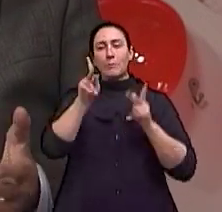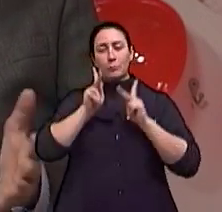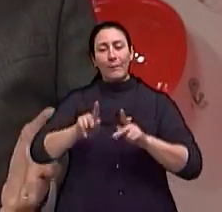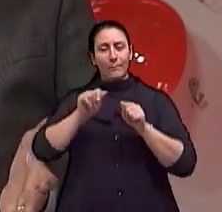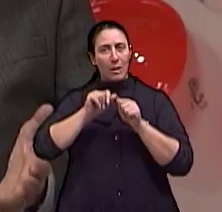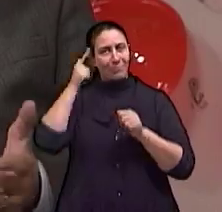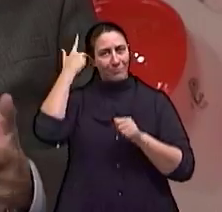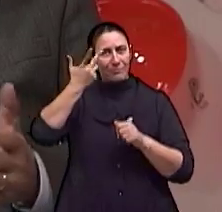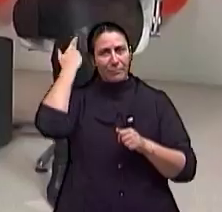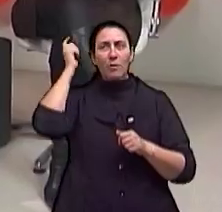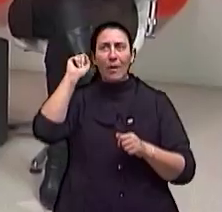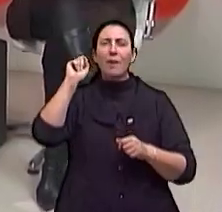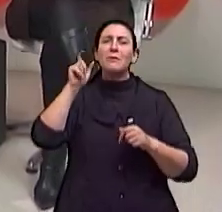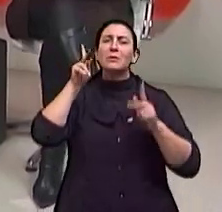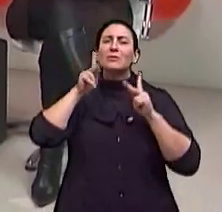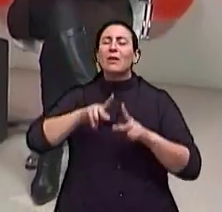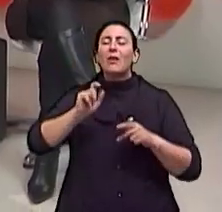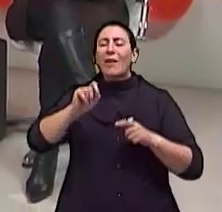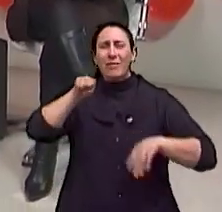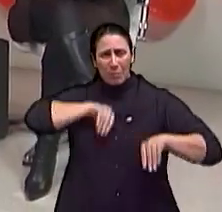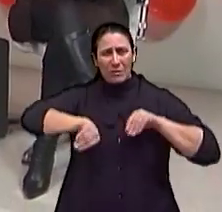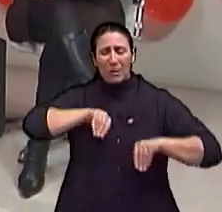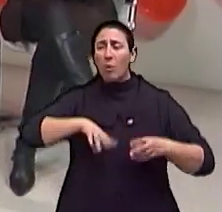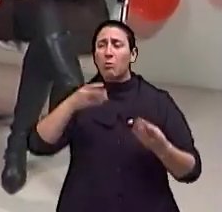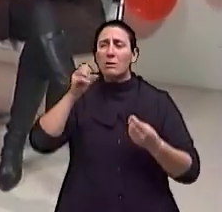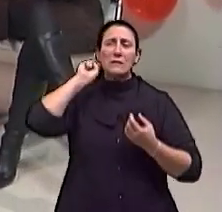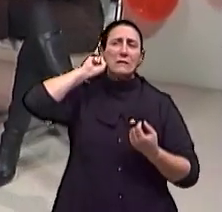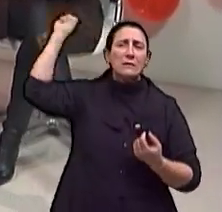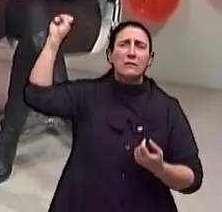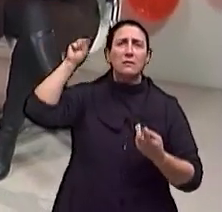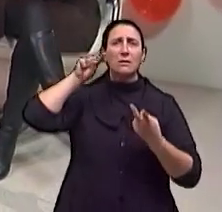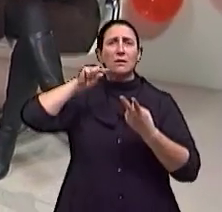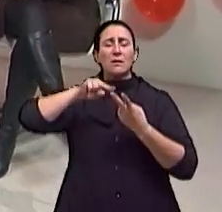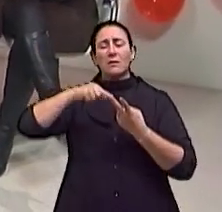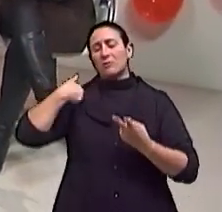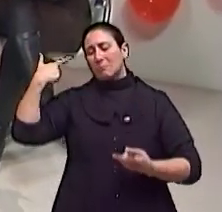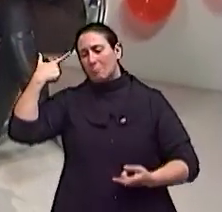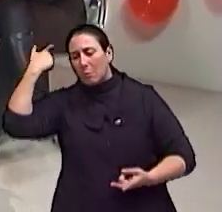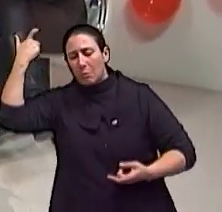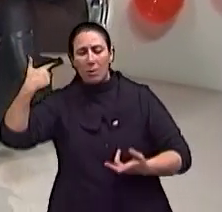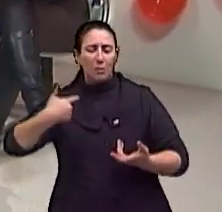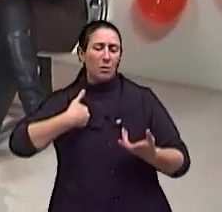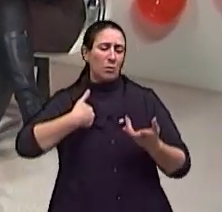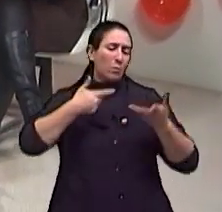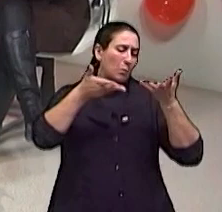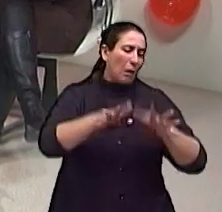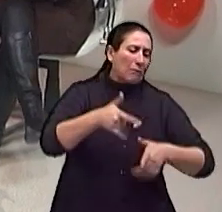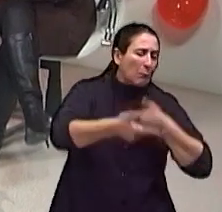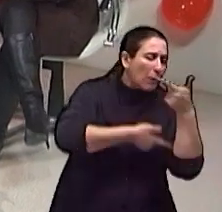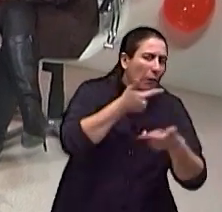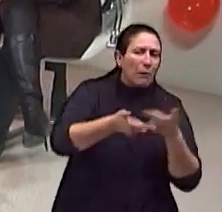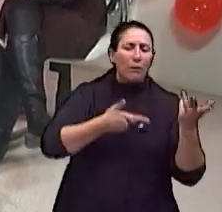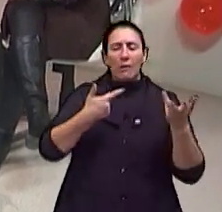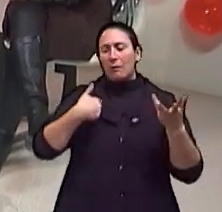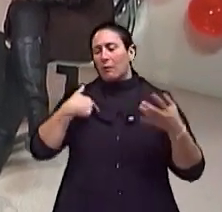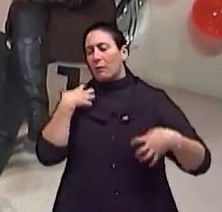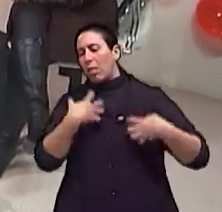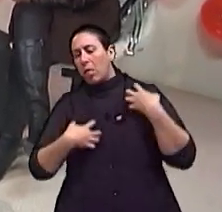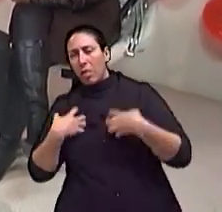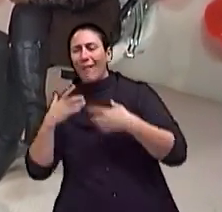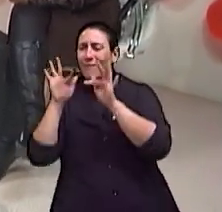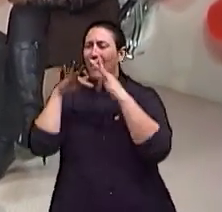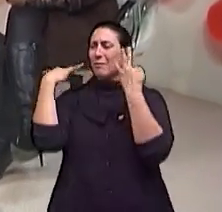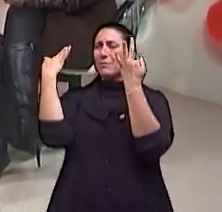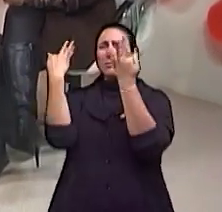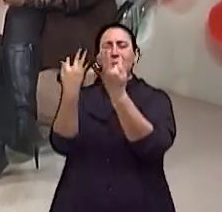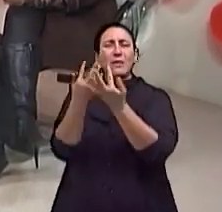é uma pessoa inválida, ele não consegue trabalhar, muitos deles se matam, né? Exatamente. E a vida familiar dele é destruída, né? E essas pessoas que foram à cirurgia, já